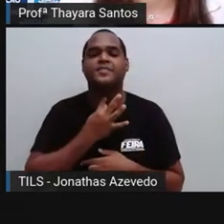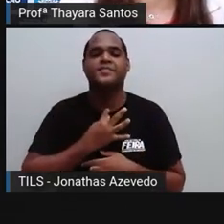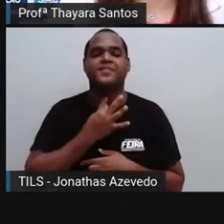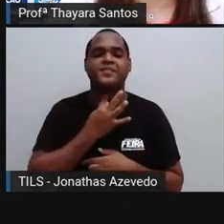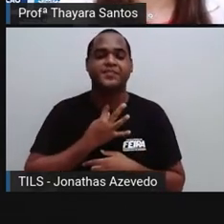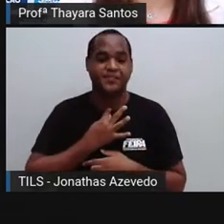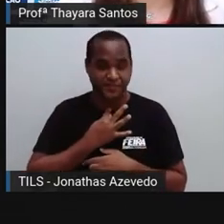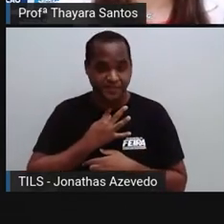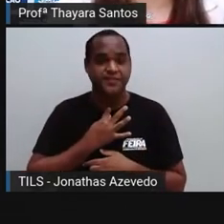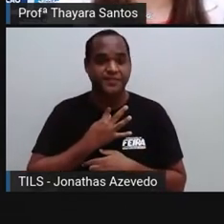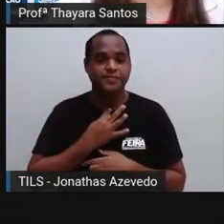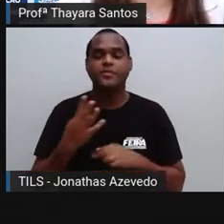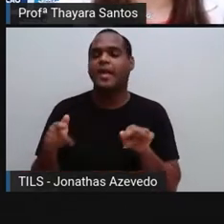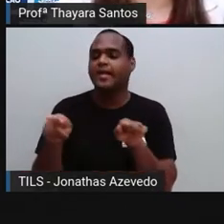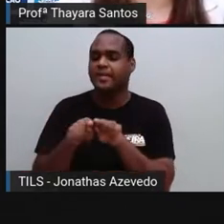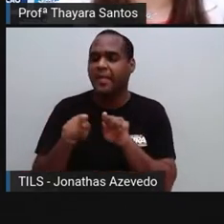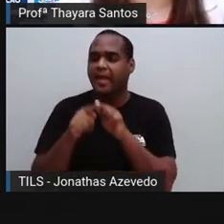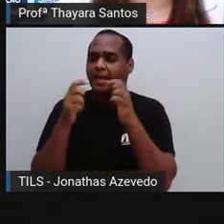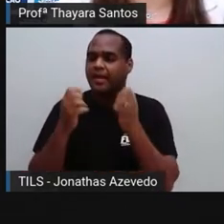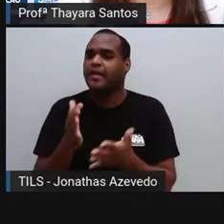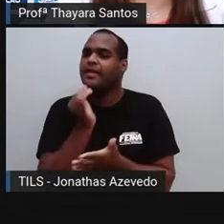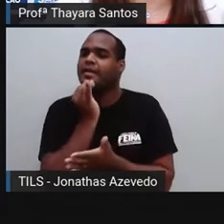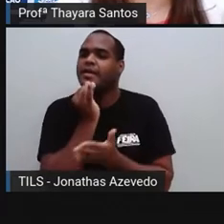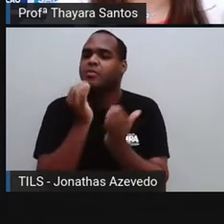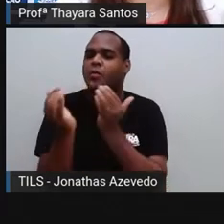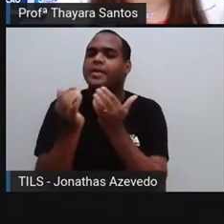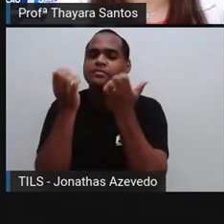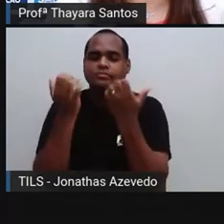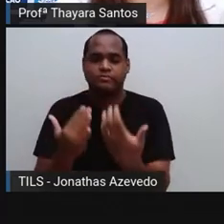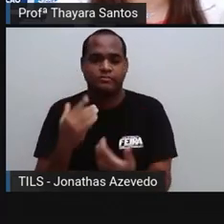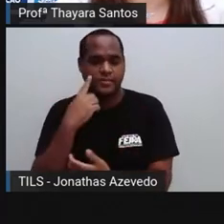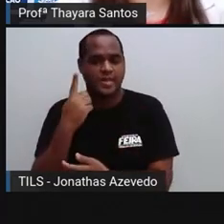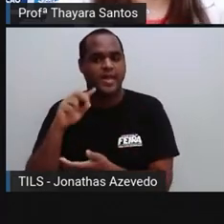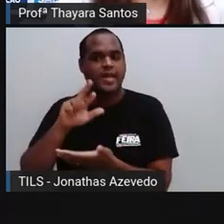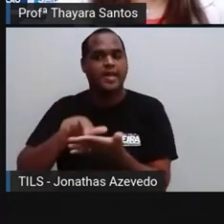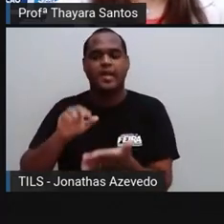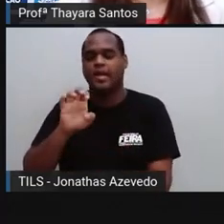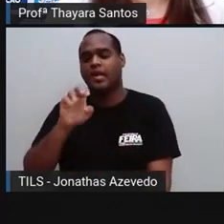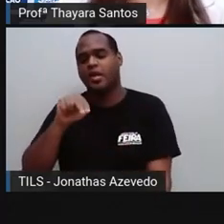Então, esses aqui são os exemplos de glândulas endócrinas.